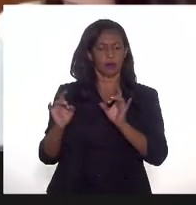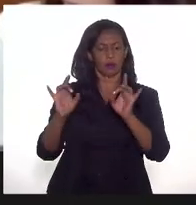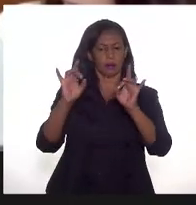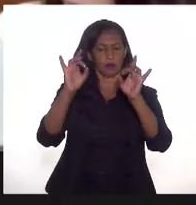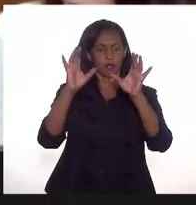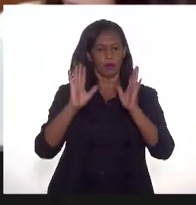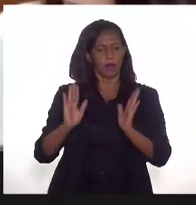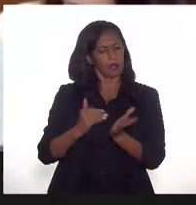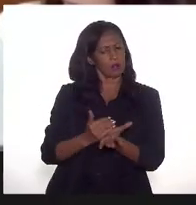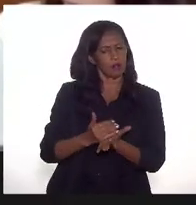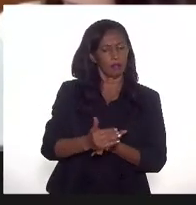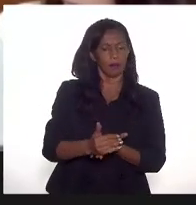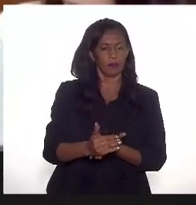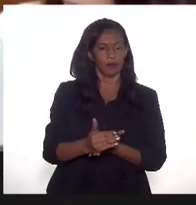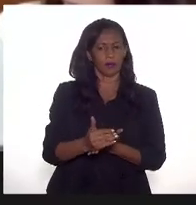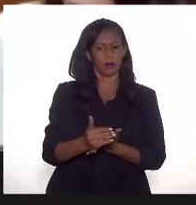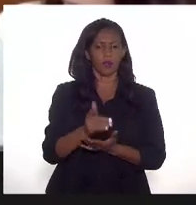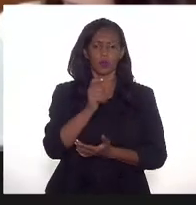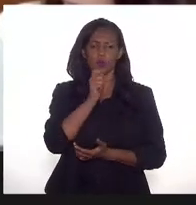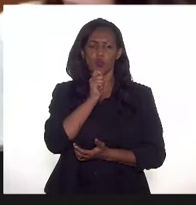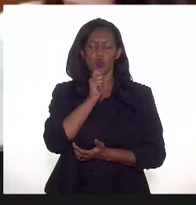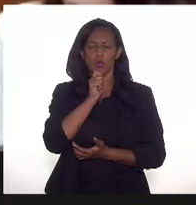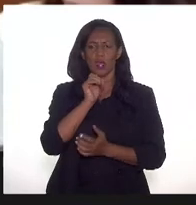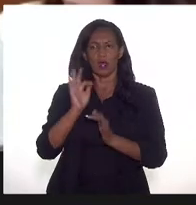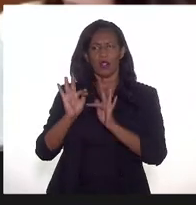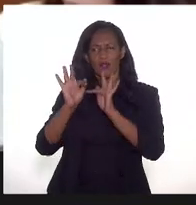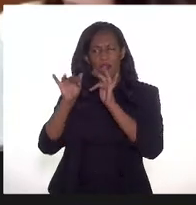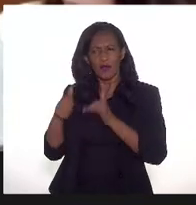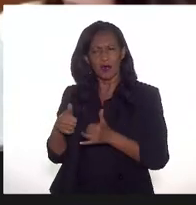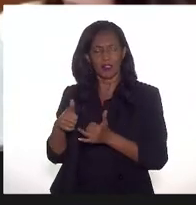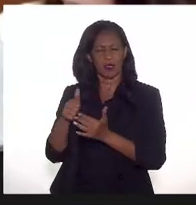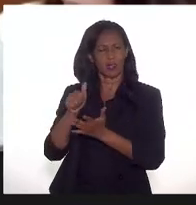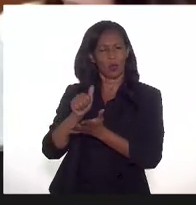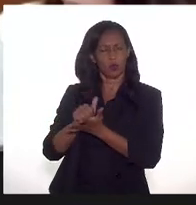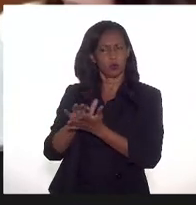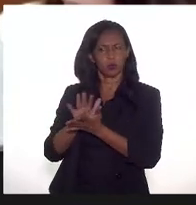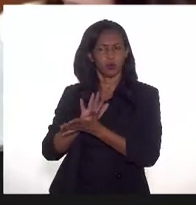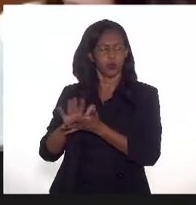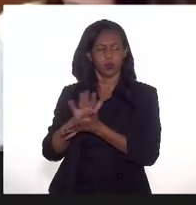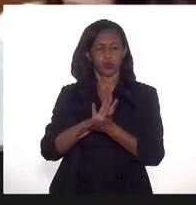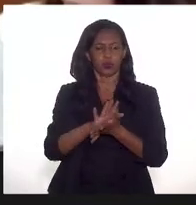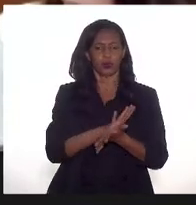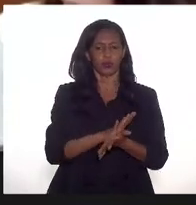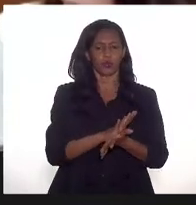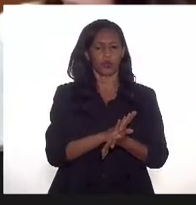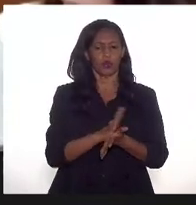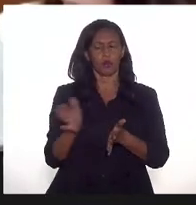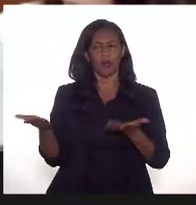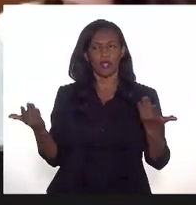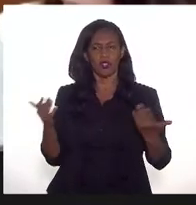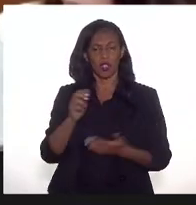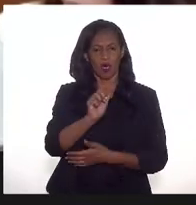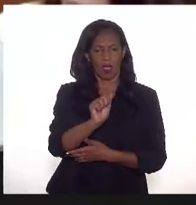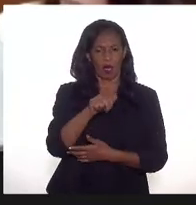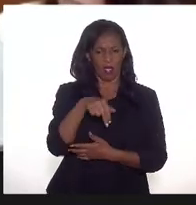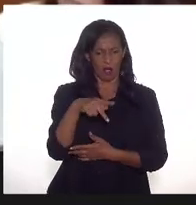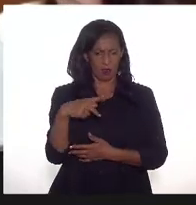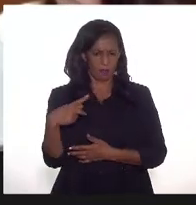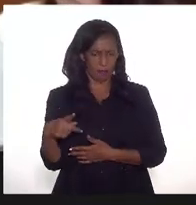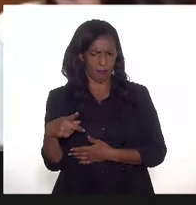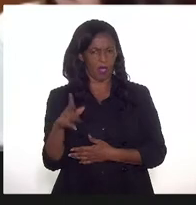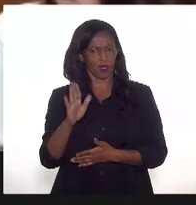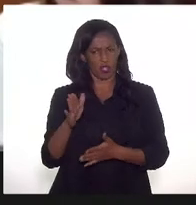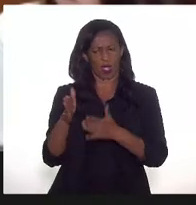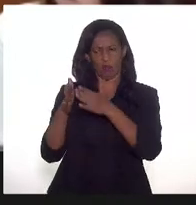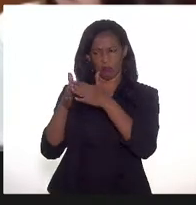Mas, a princípio, não há nenhuma penalização. Agora, a NP por solicitação da Petrobras fez